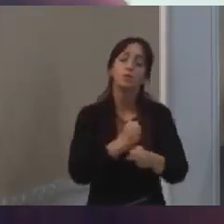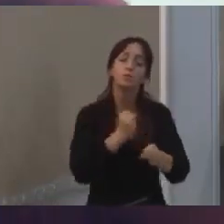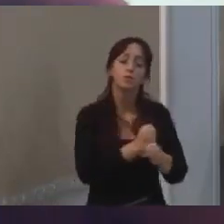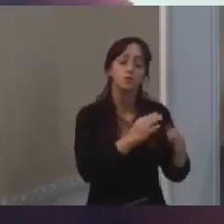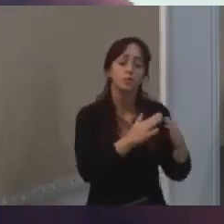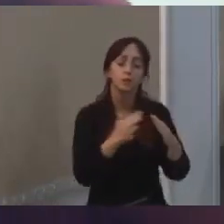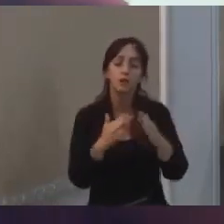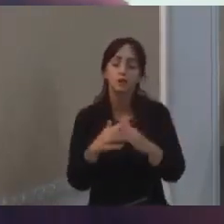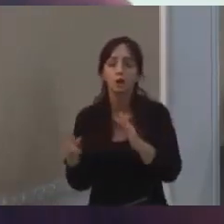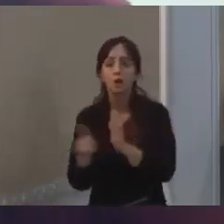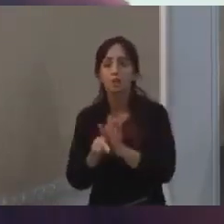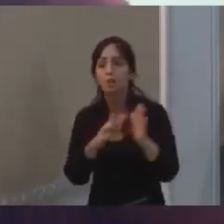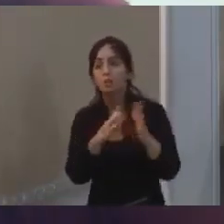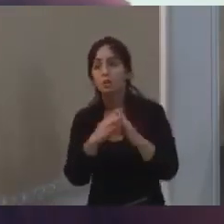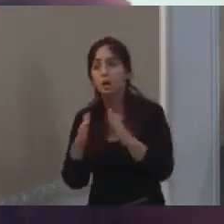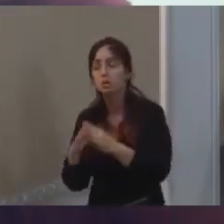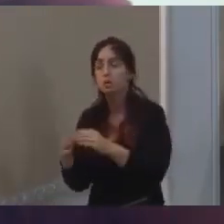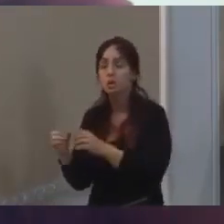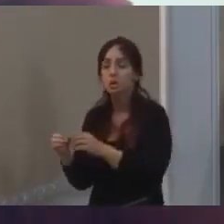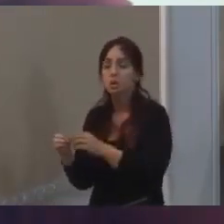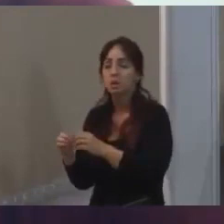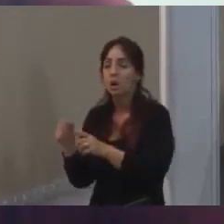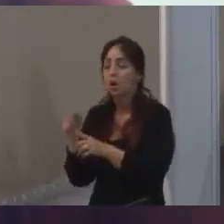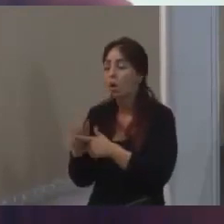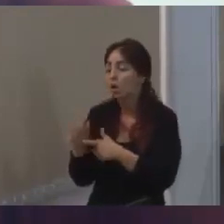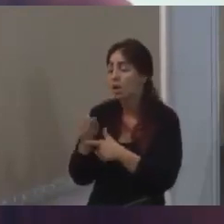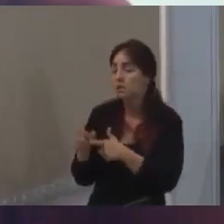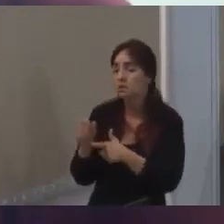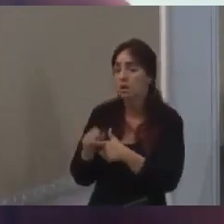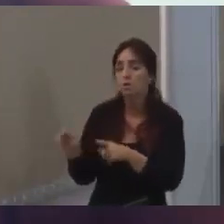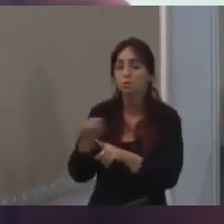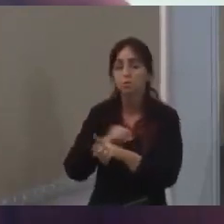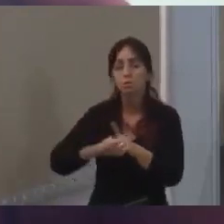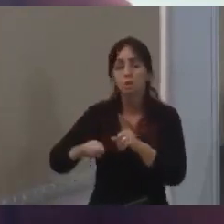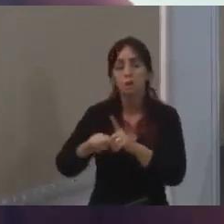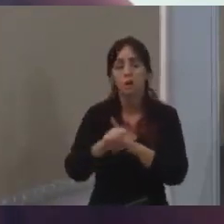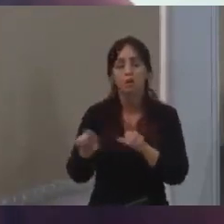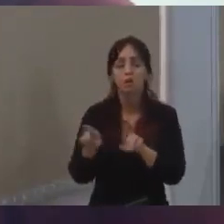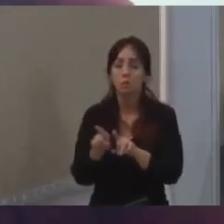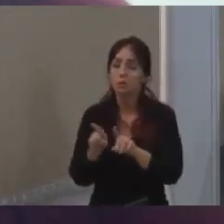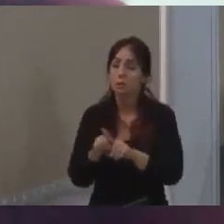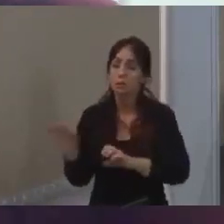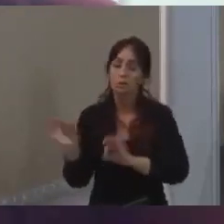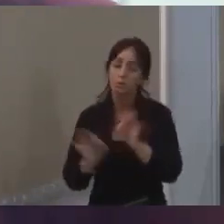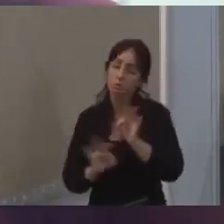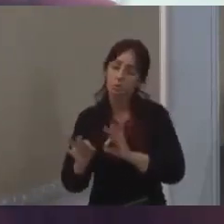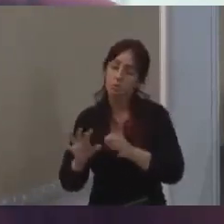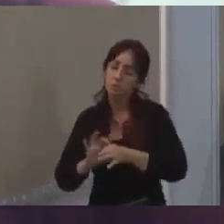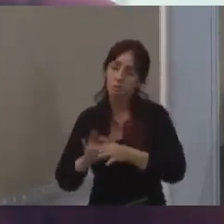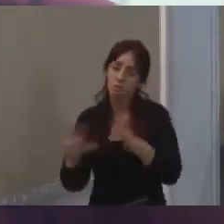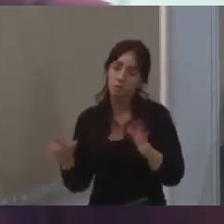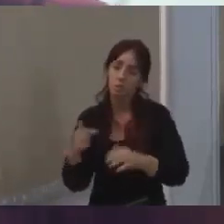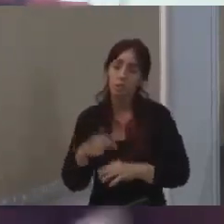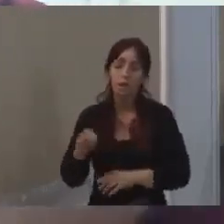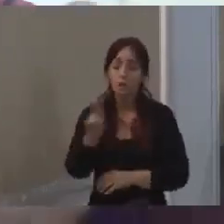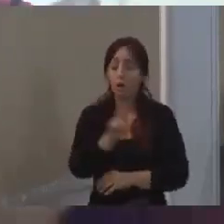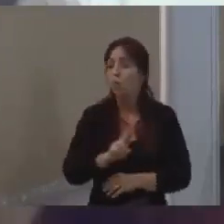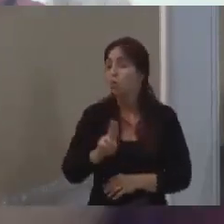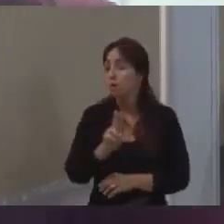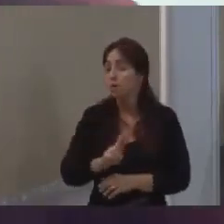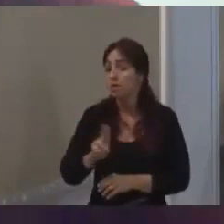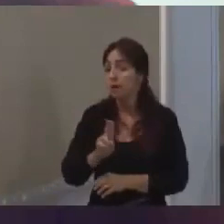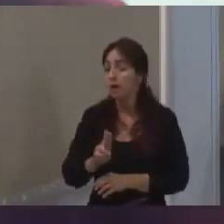bolsa-moradia, locação social, os programas todos disponíveis aí. Então, nessas unidades que estão